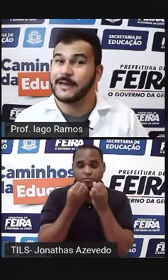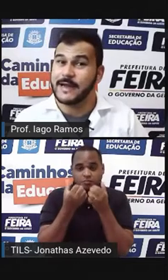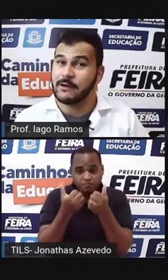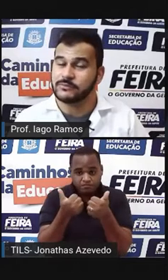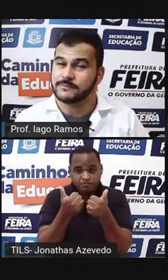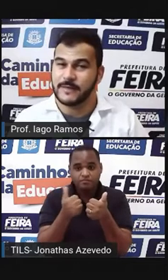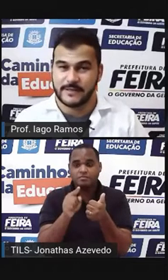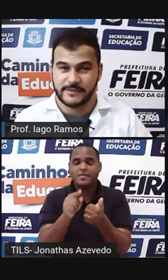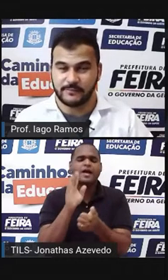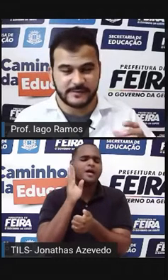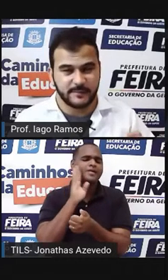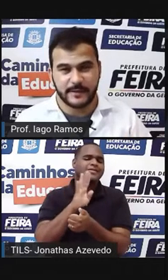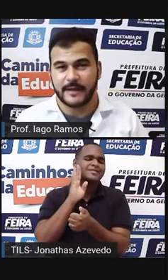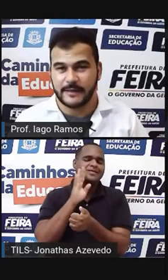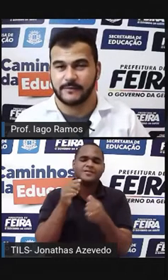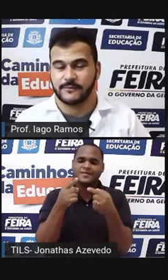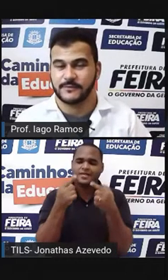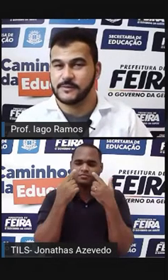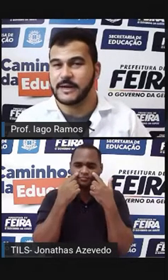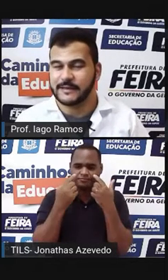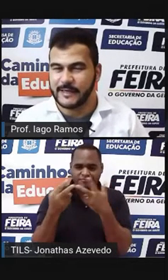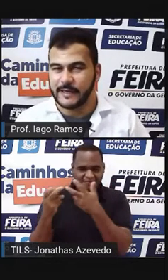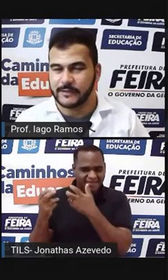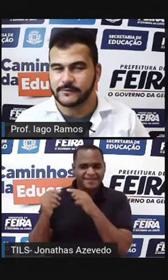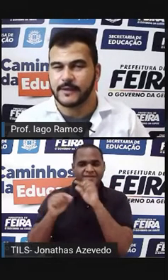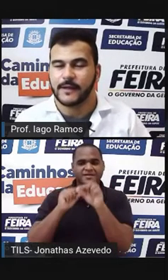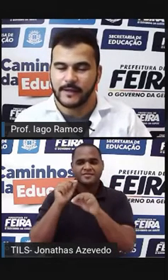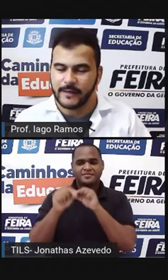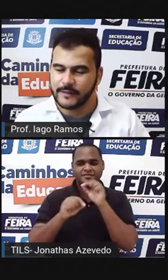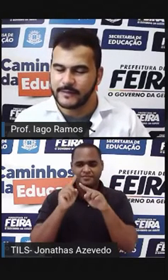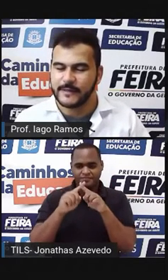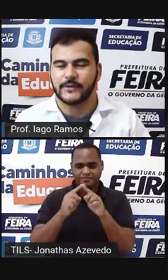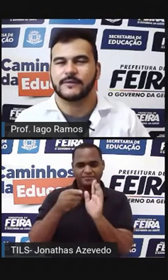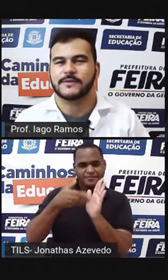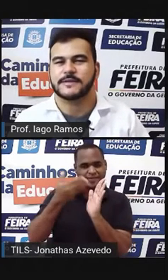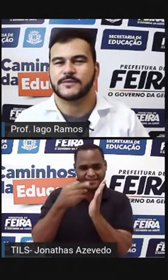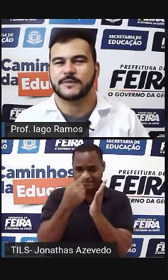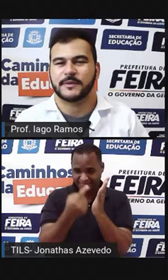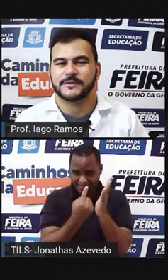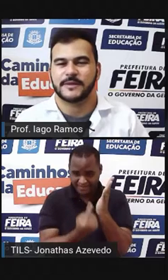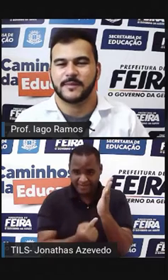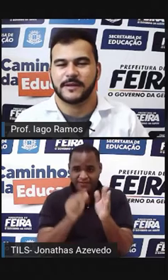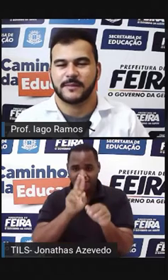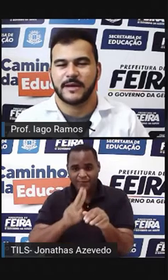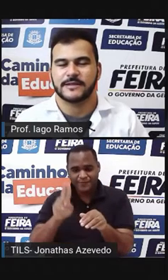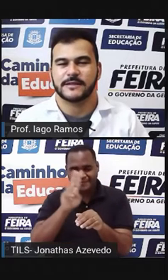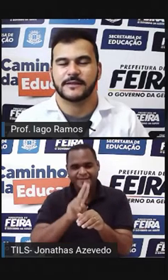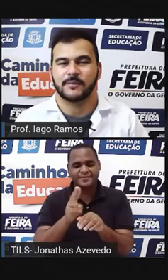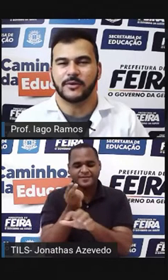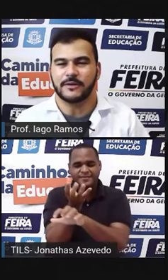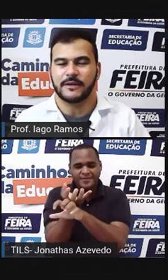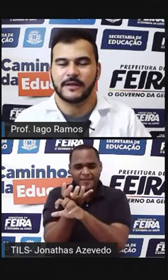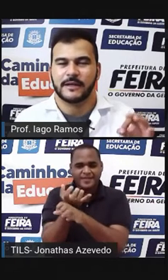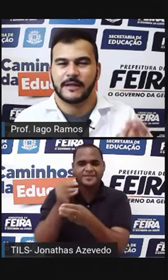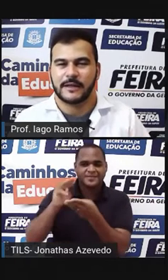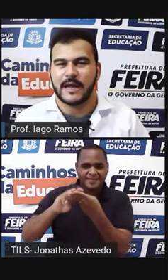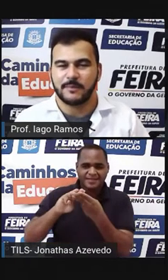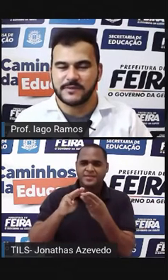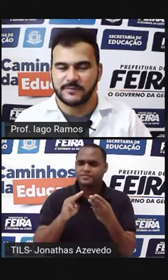aí o legal é já você pegar aí o seu caderno, aquele caderno que você usa para estudar matemática, tá bom?